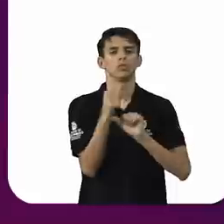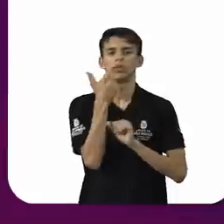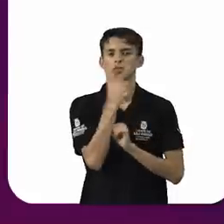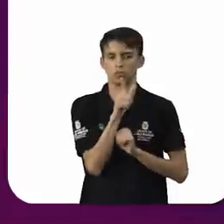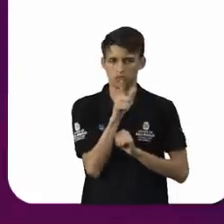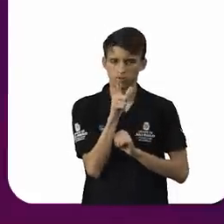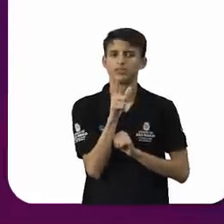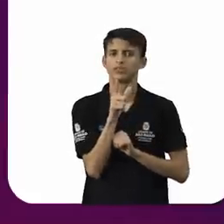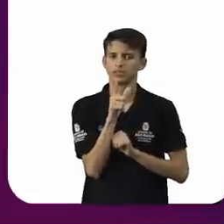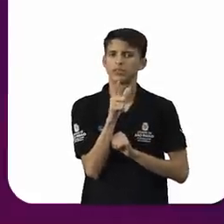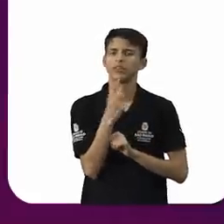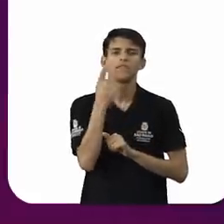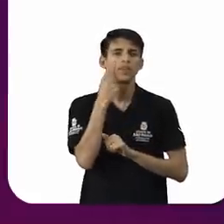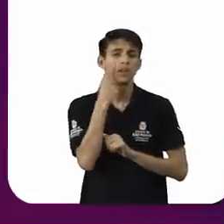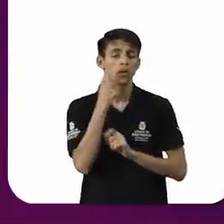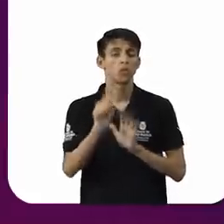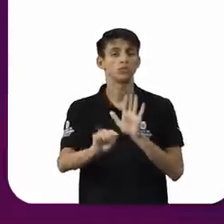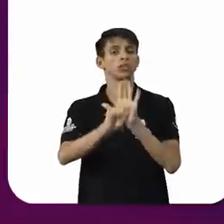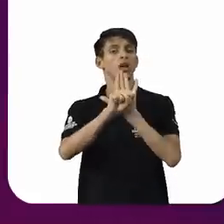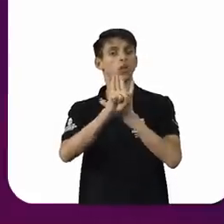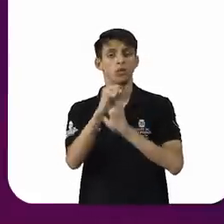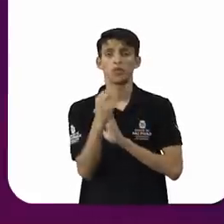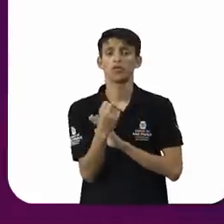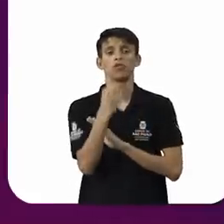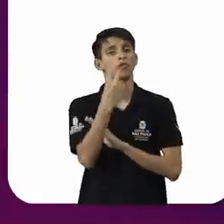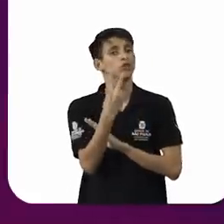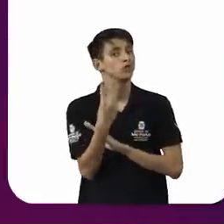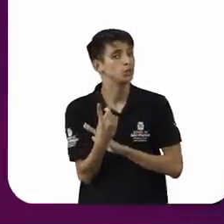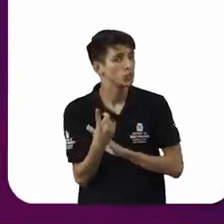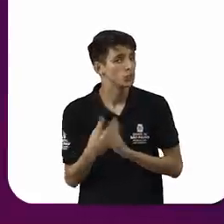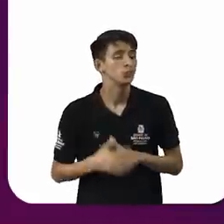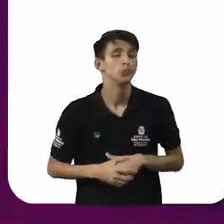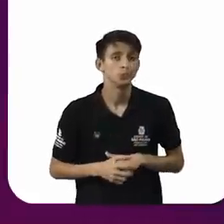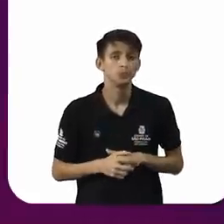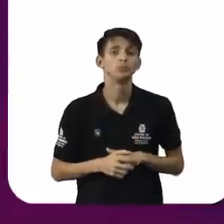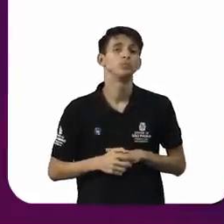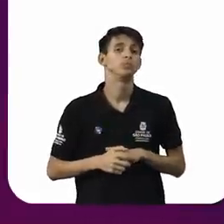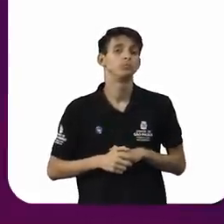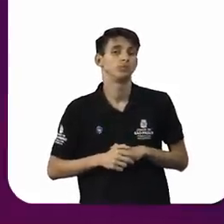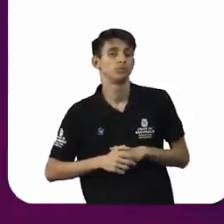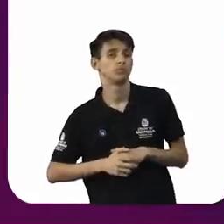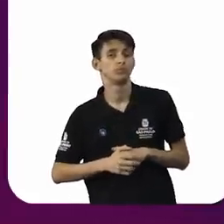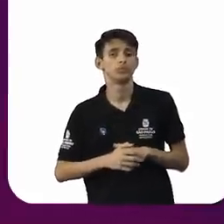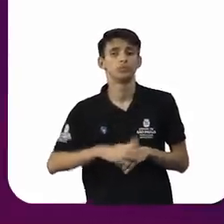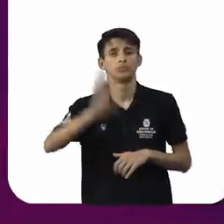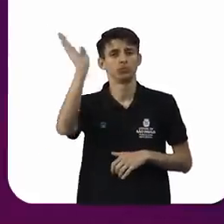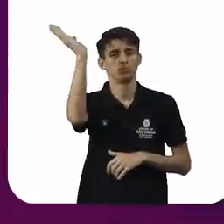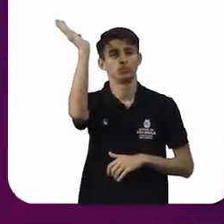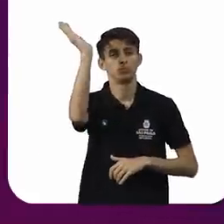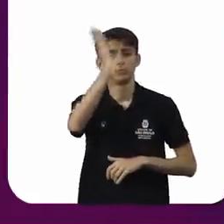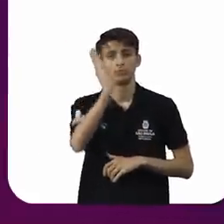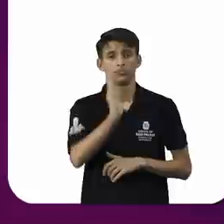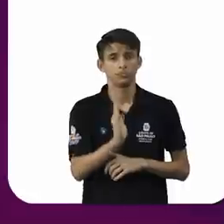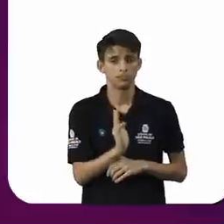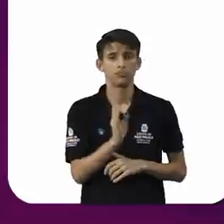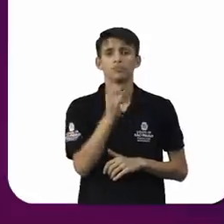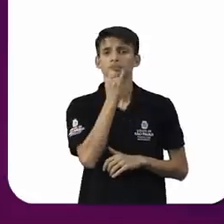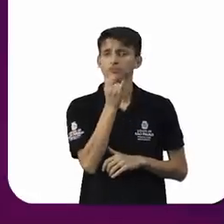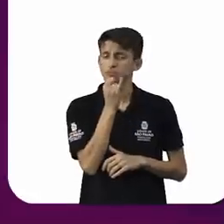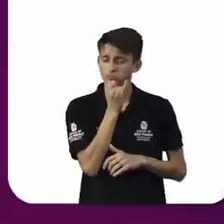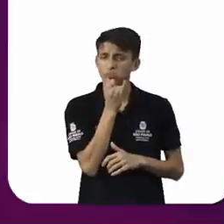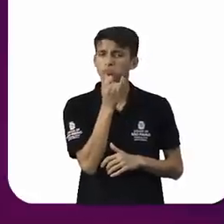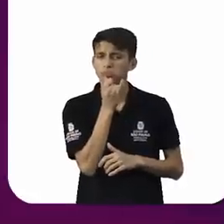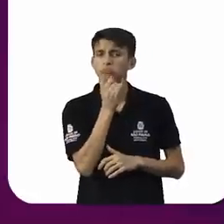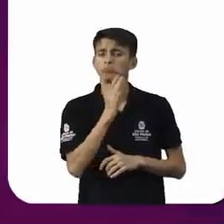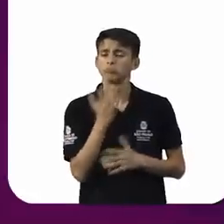demandas do século XXI. o Brasil é verdade, Gonçalves Gia dizia, plantando tudo dá, é